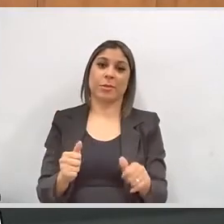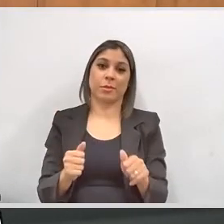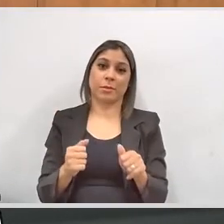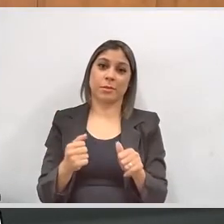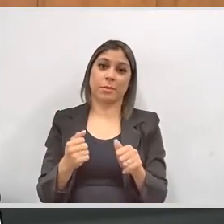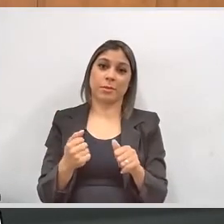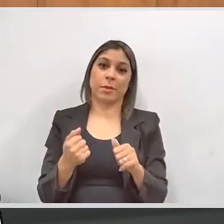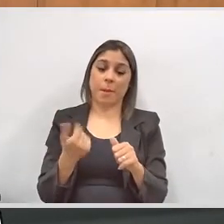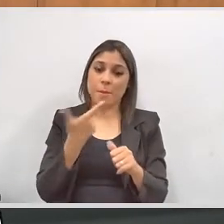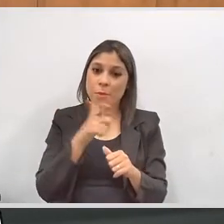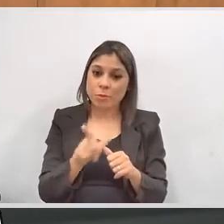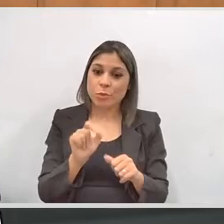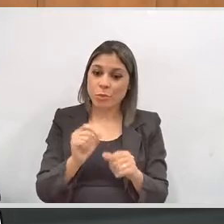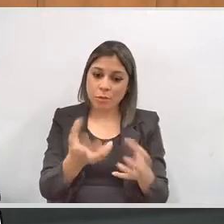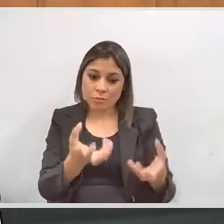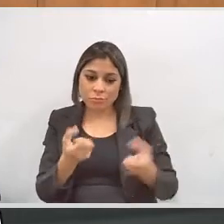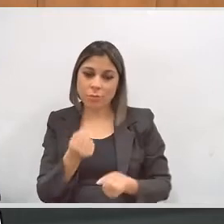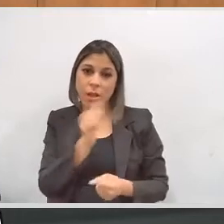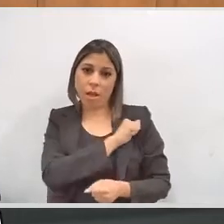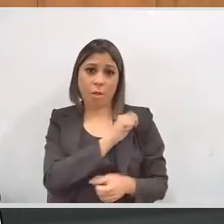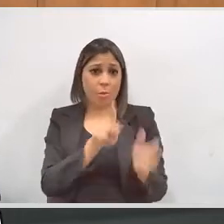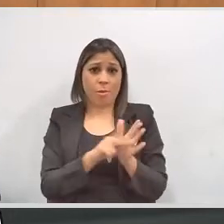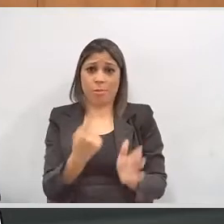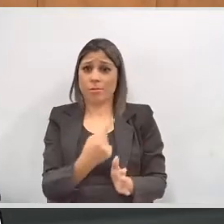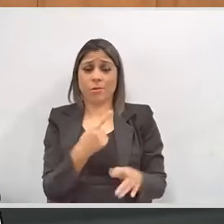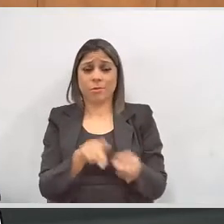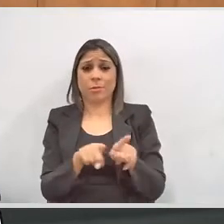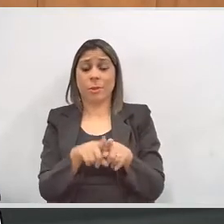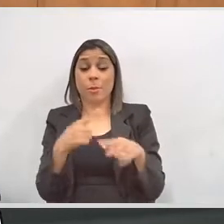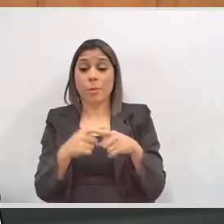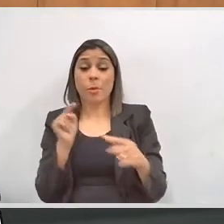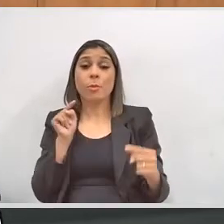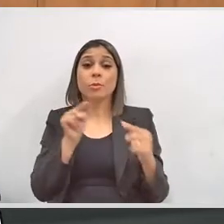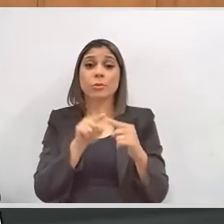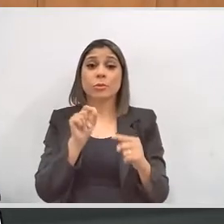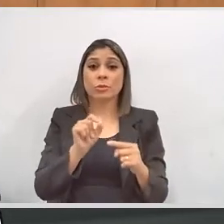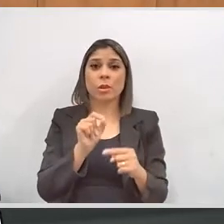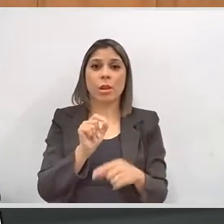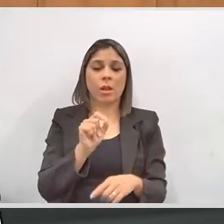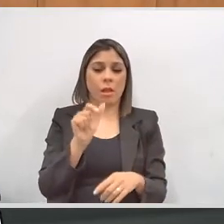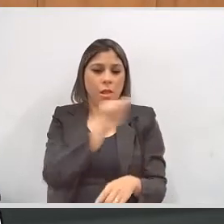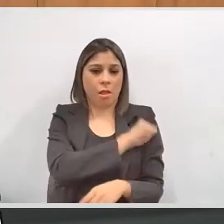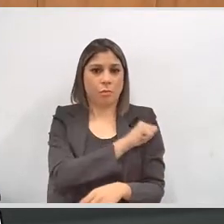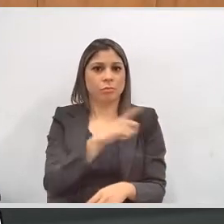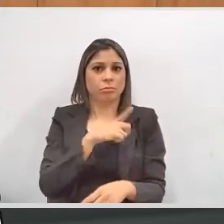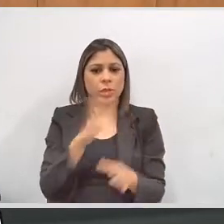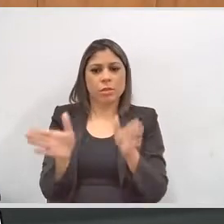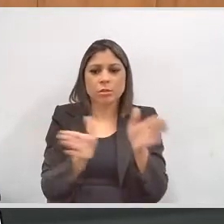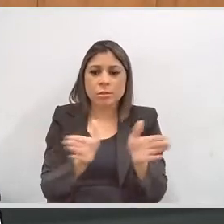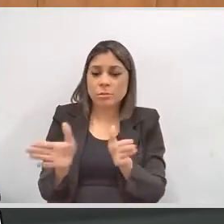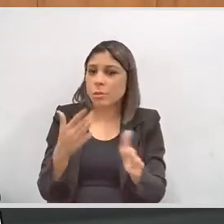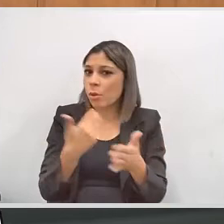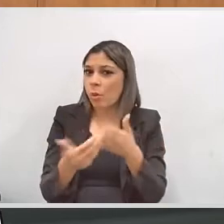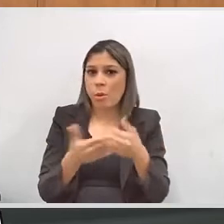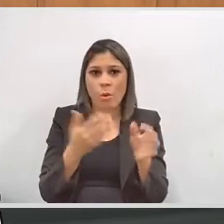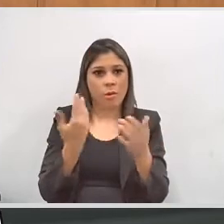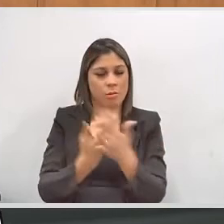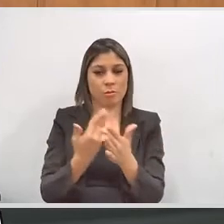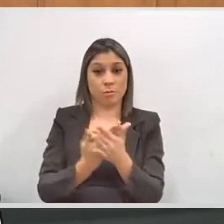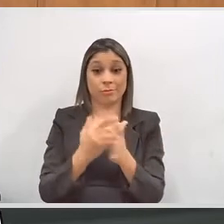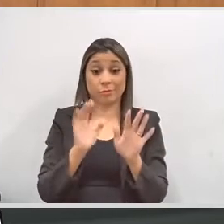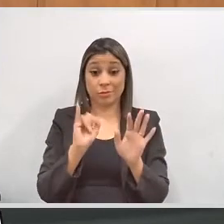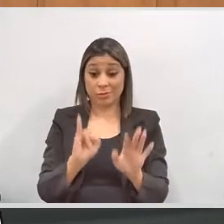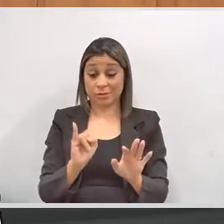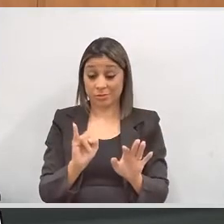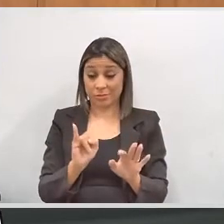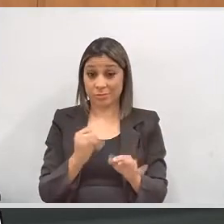justamente para atender o nosso aluno, que é o nosso objetivo, que o aluno tenha acessibilidade a toda a escola. Então, normalmente,